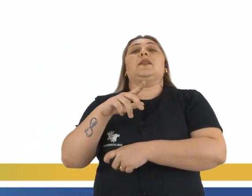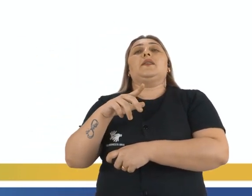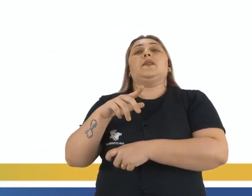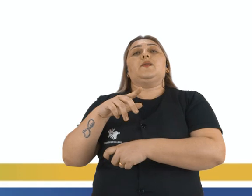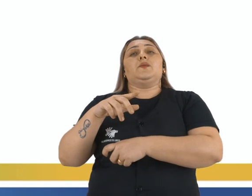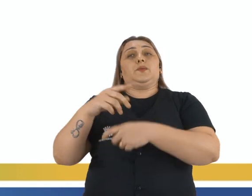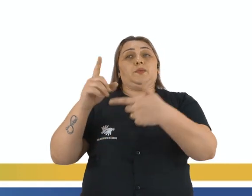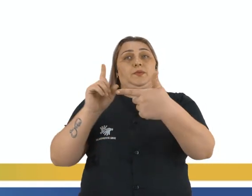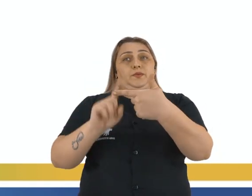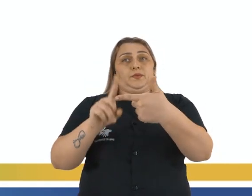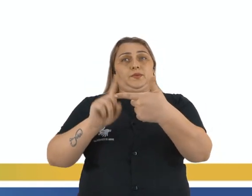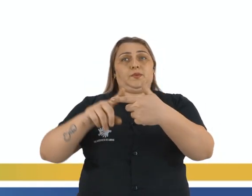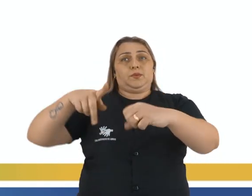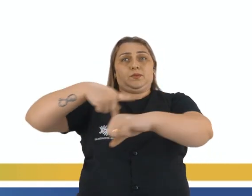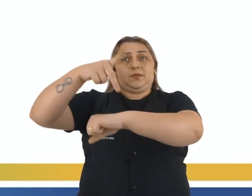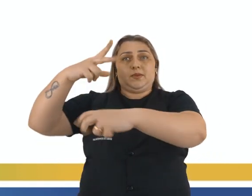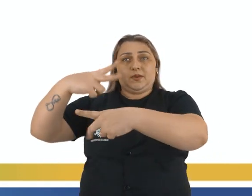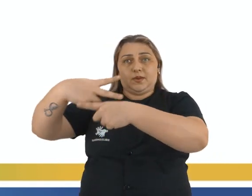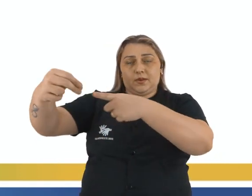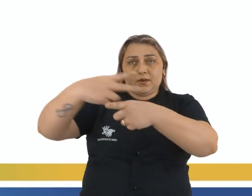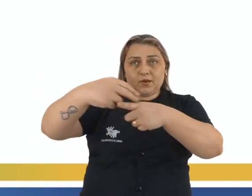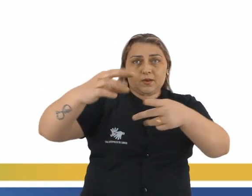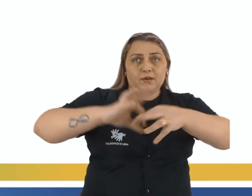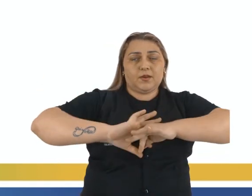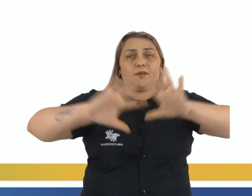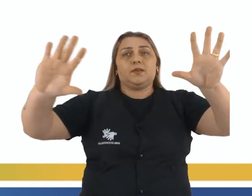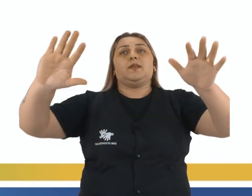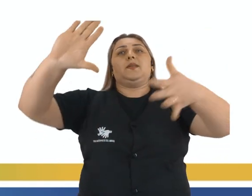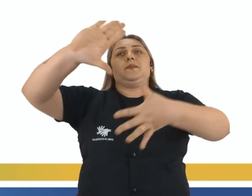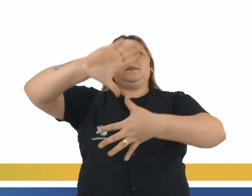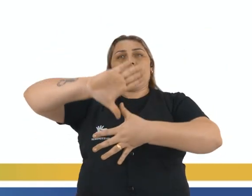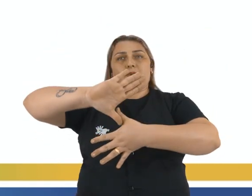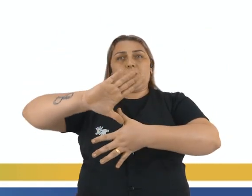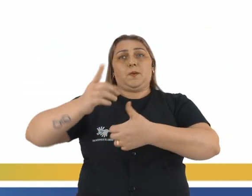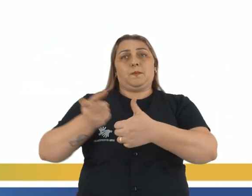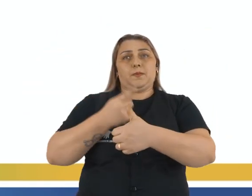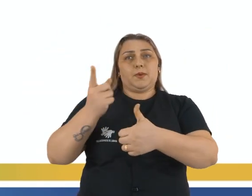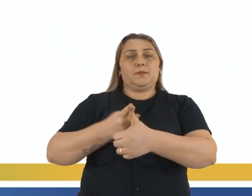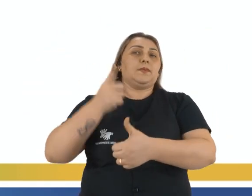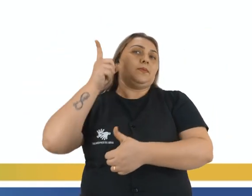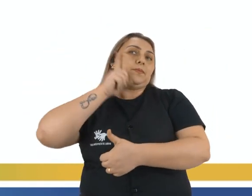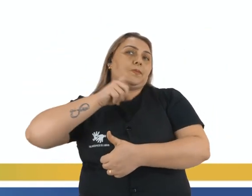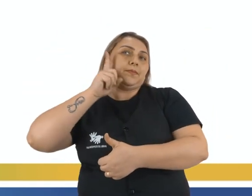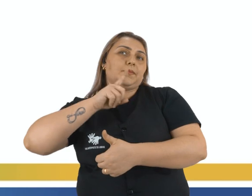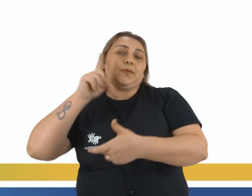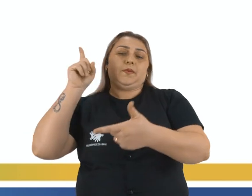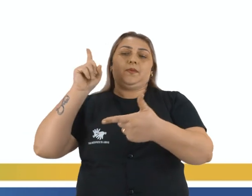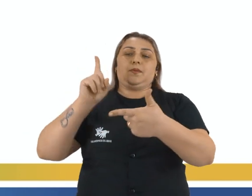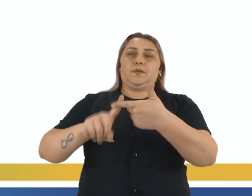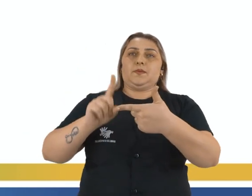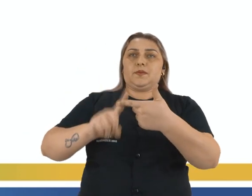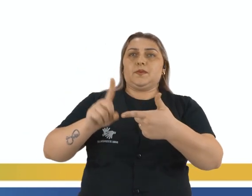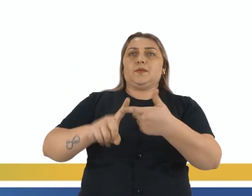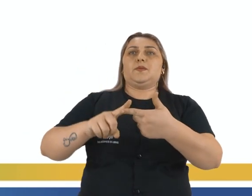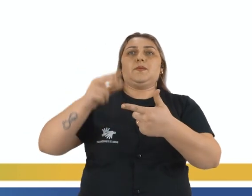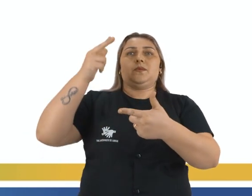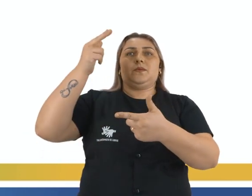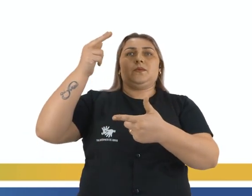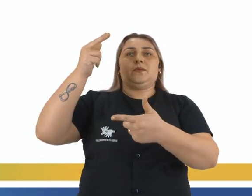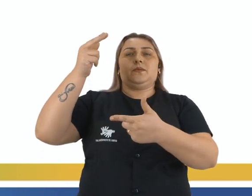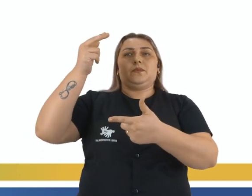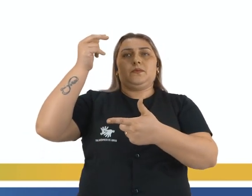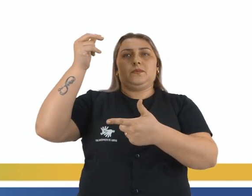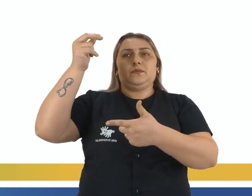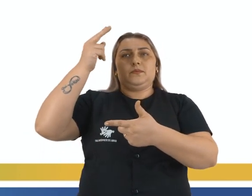foi o segundo país a conquistar a independência na América. O primeiro foram os Estados Unidos. Que o Haiti foi o único país da América a